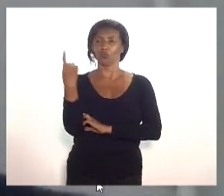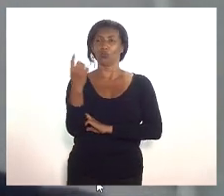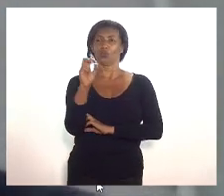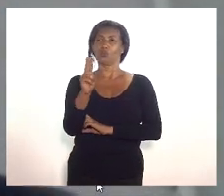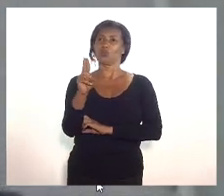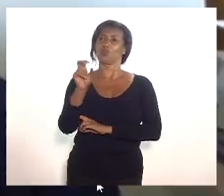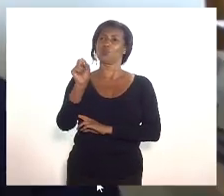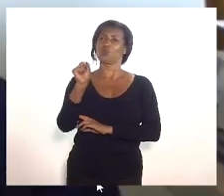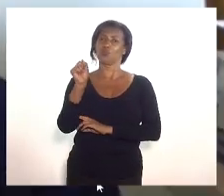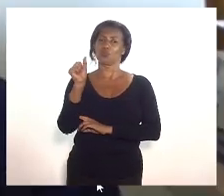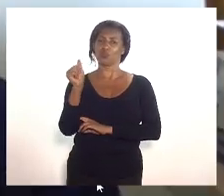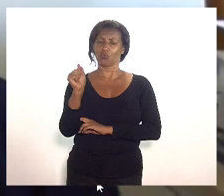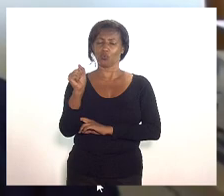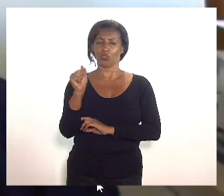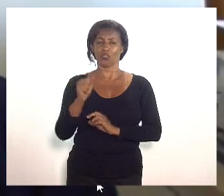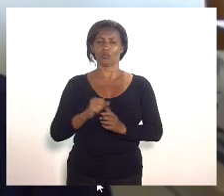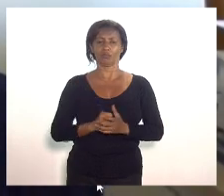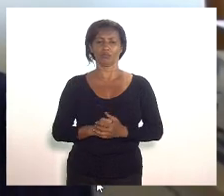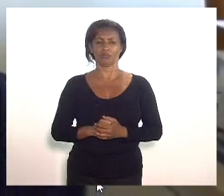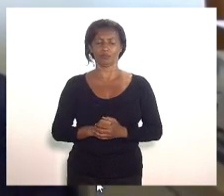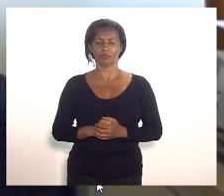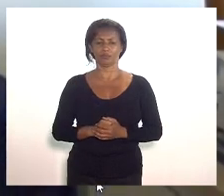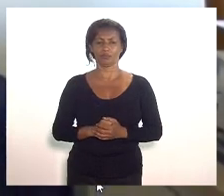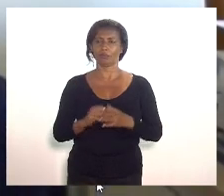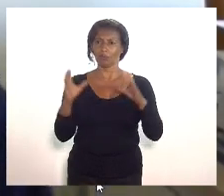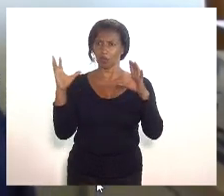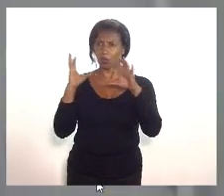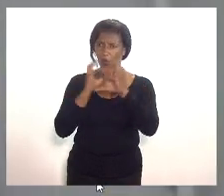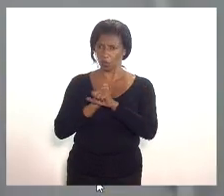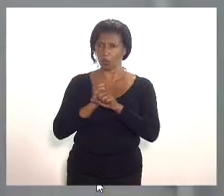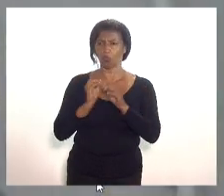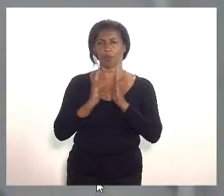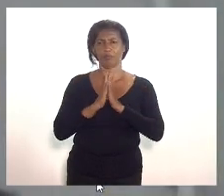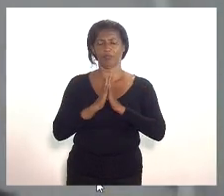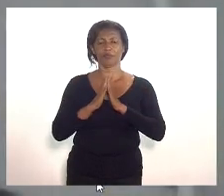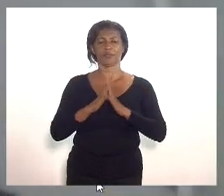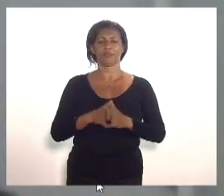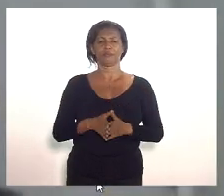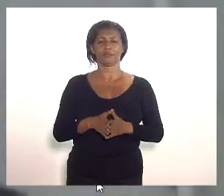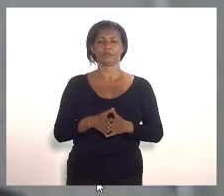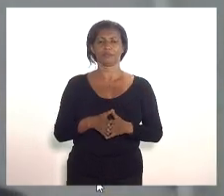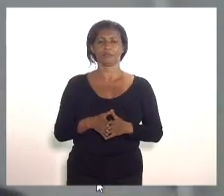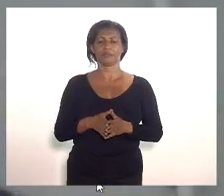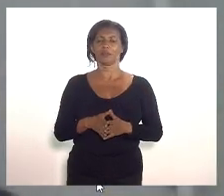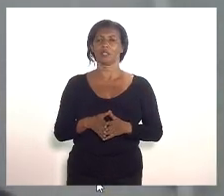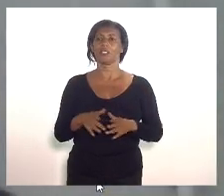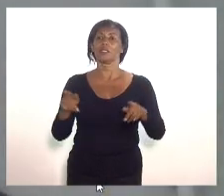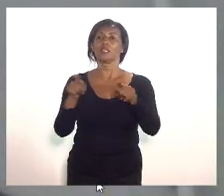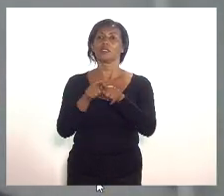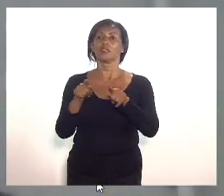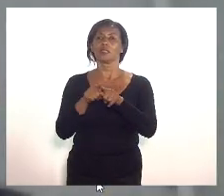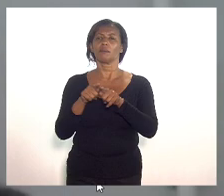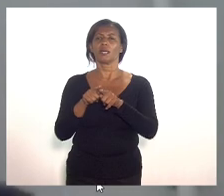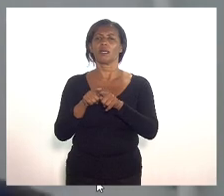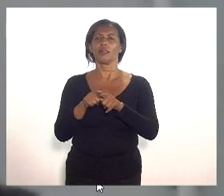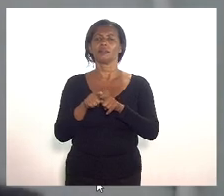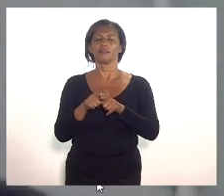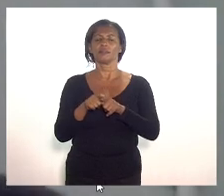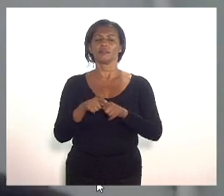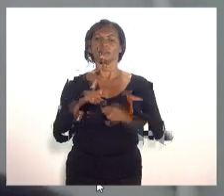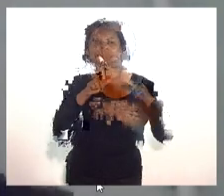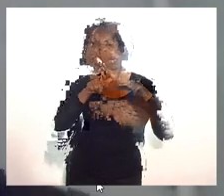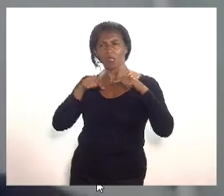está concluindo por favor está concluindo presidente inclusive o ministério público está